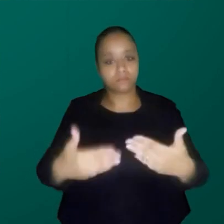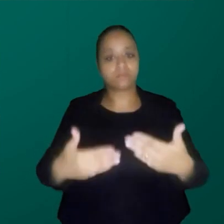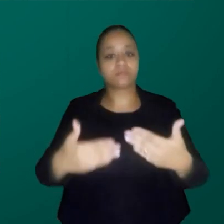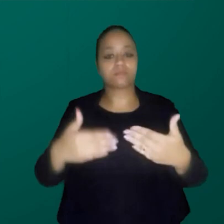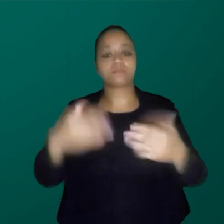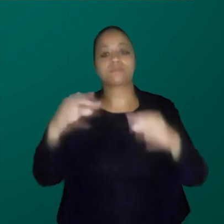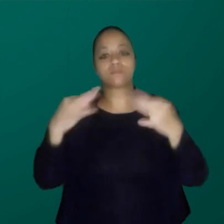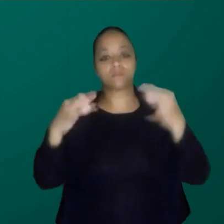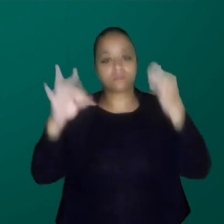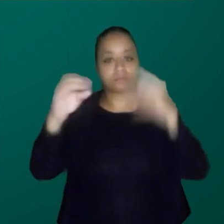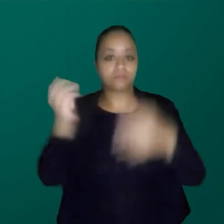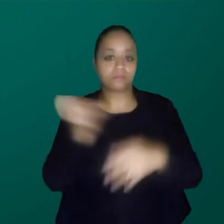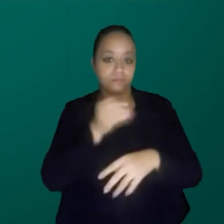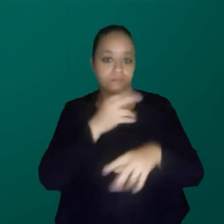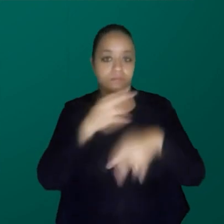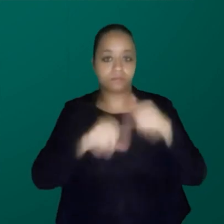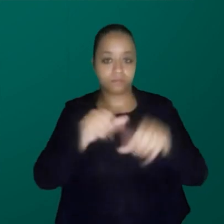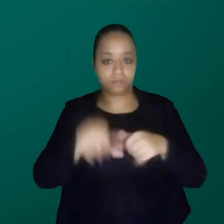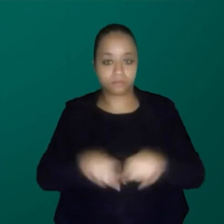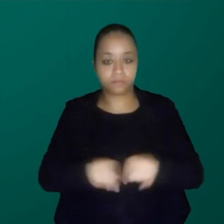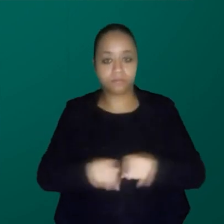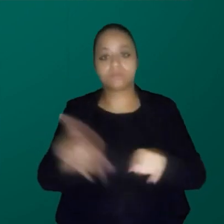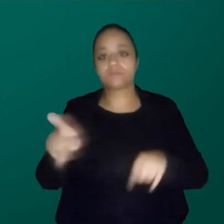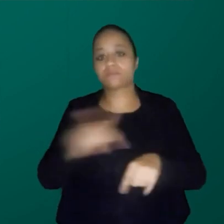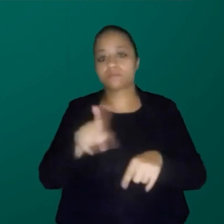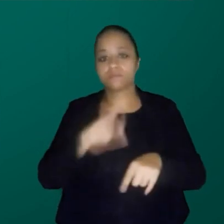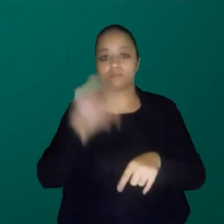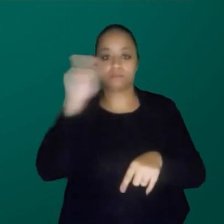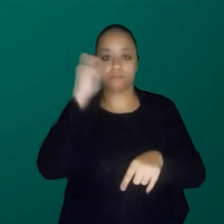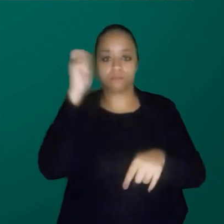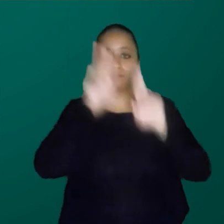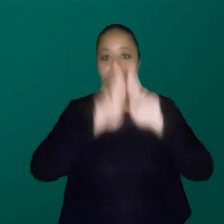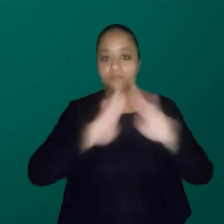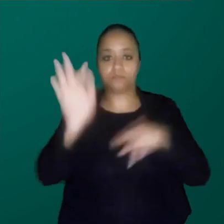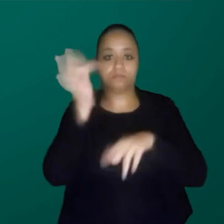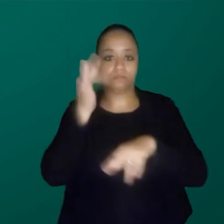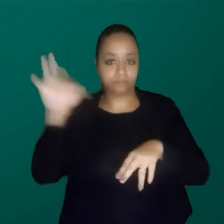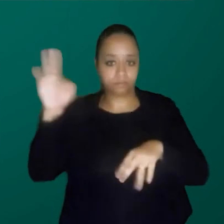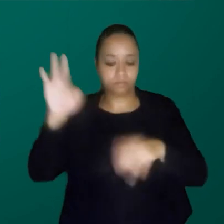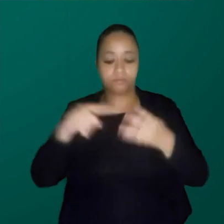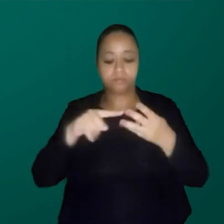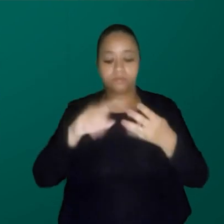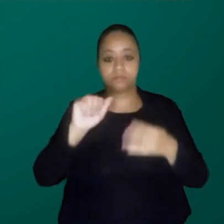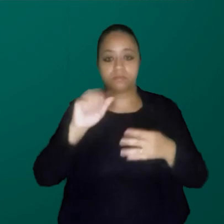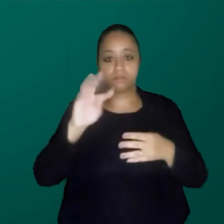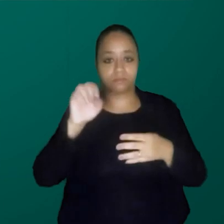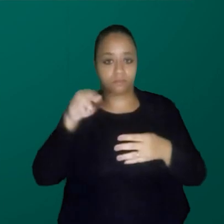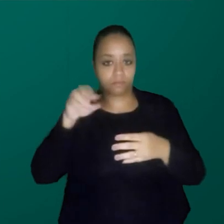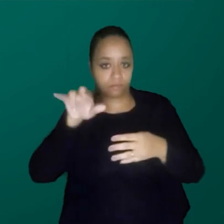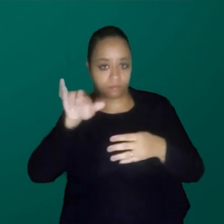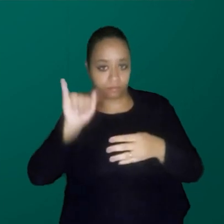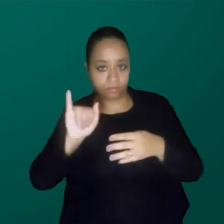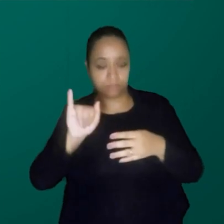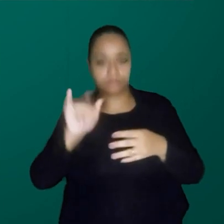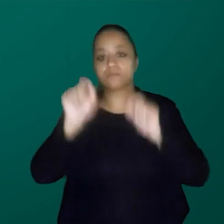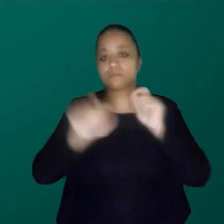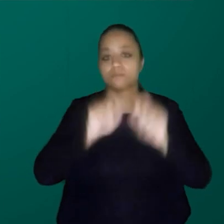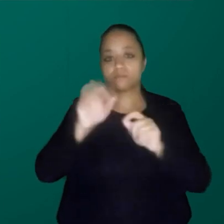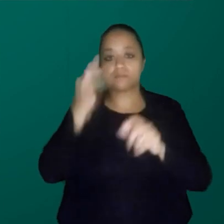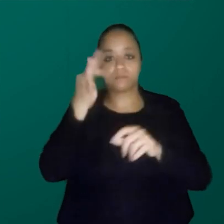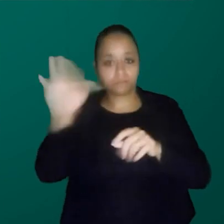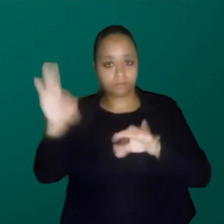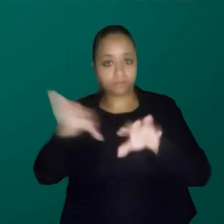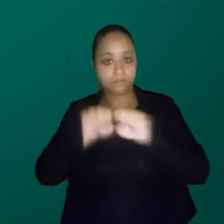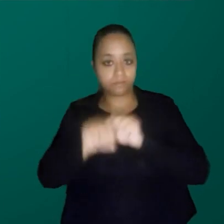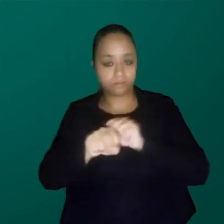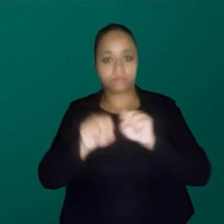Inovação, e professora da Universidade Federal do Rio Grande do Sul. A Catemari Rosa, que é física, mestre em